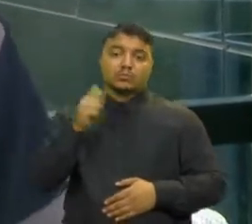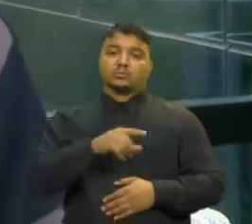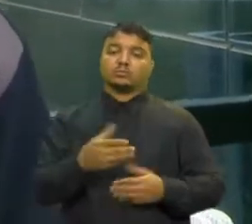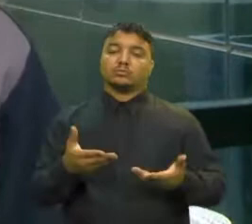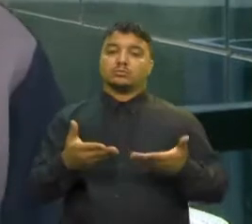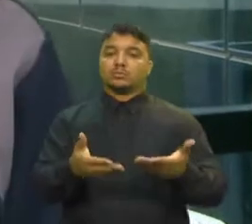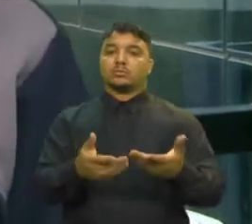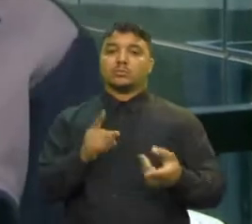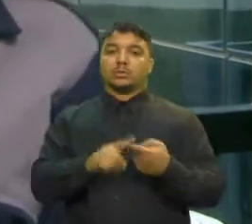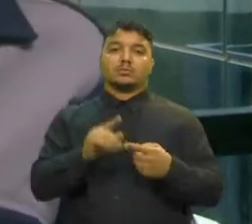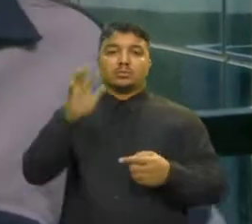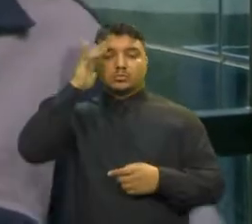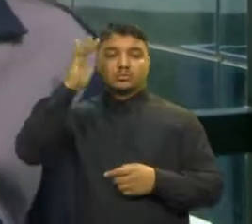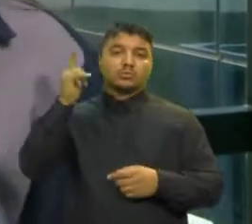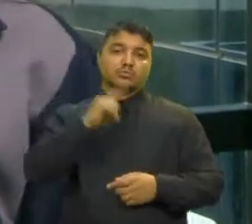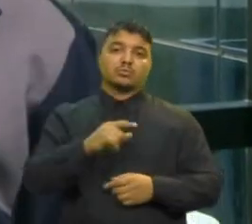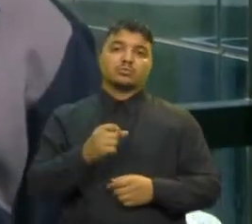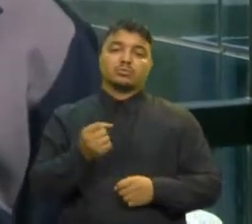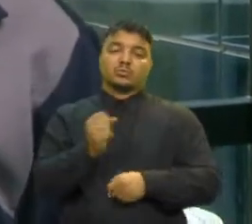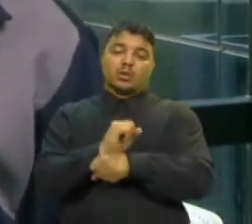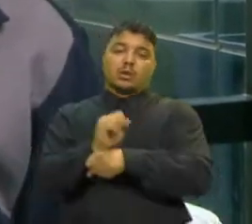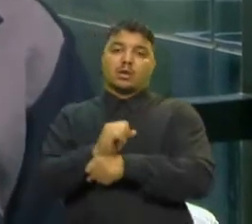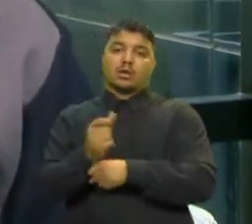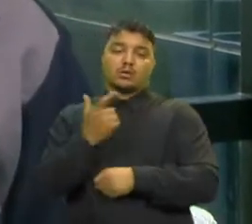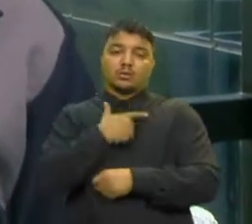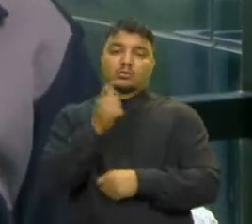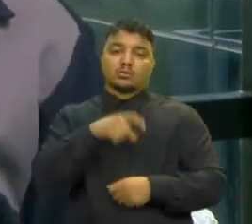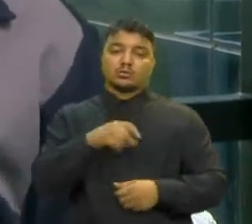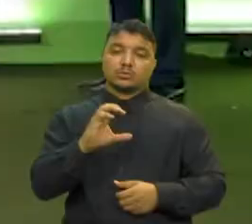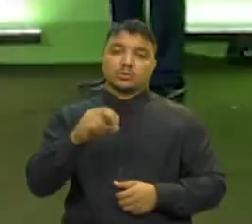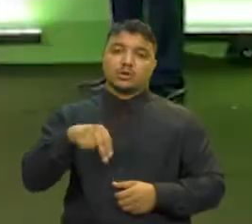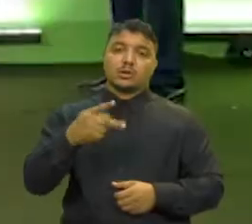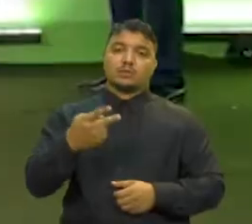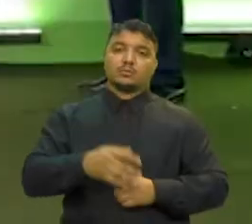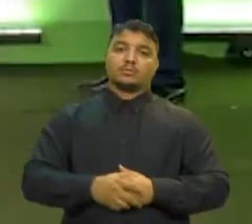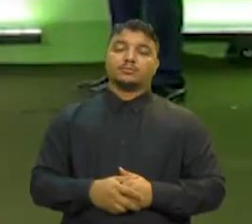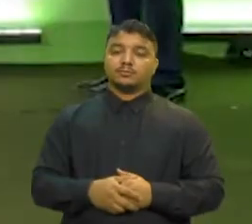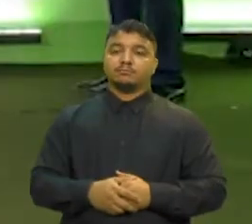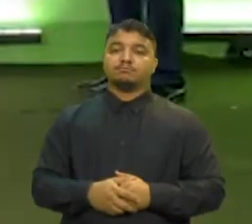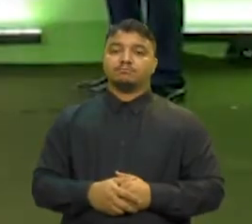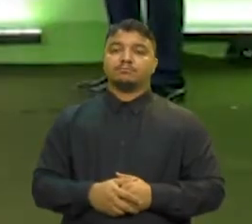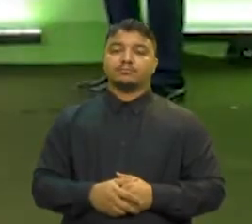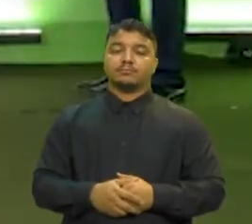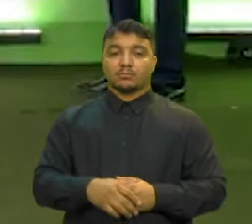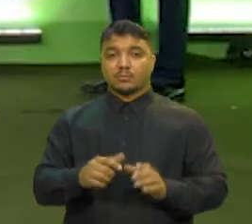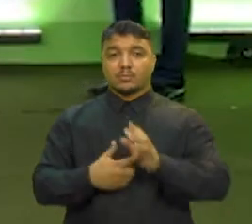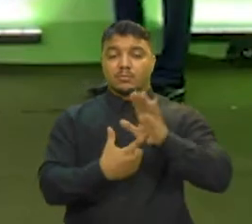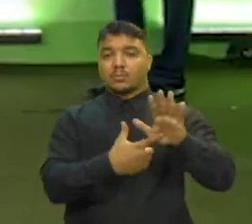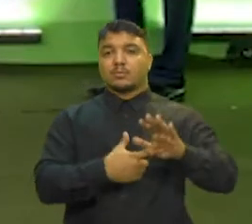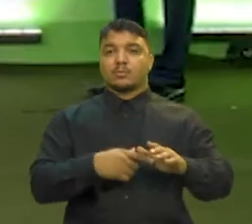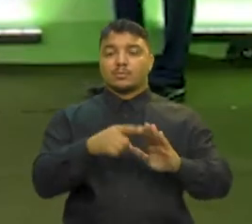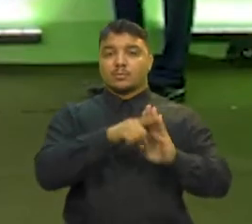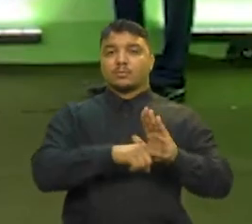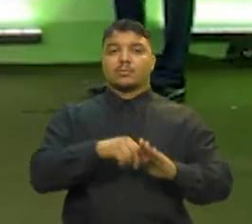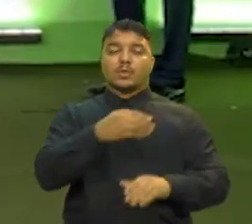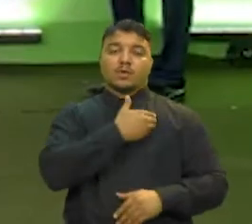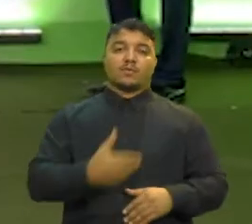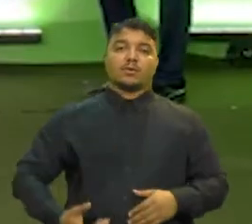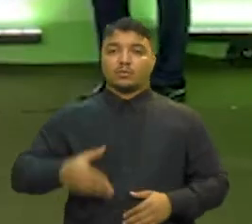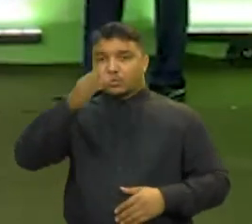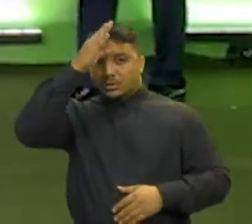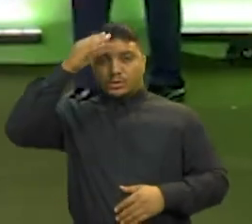E realizar o sonho de ter minha carteira de habilitação Durante a apresentação do programa, o governador Camilo Santana